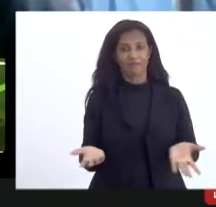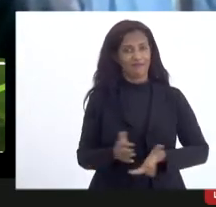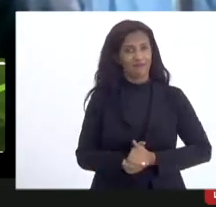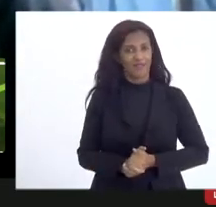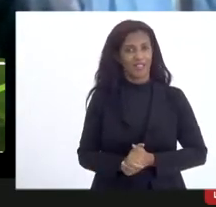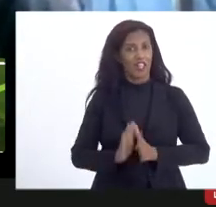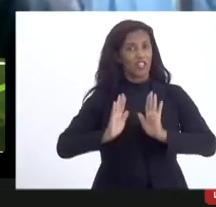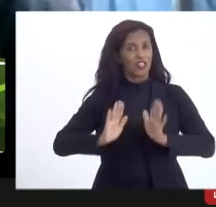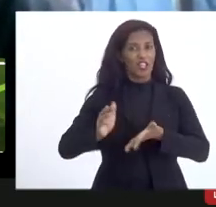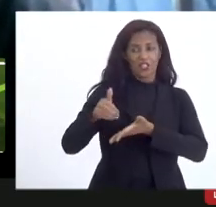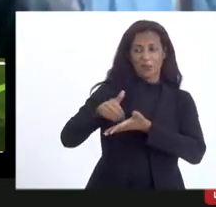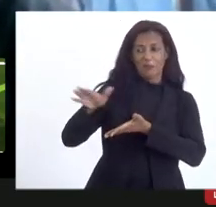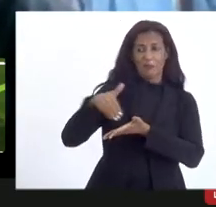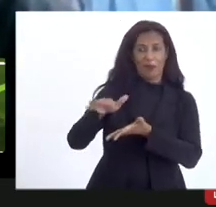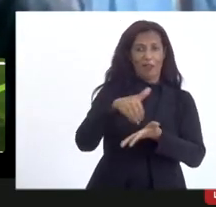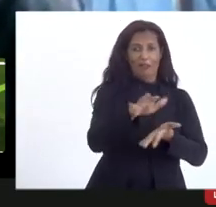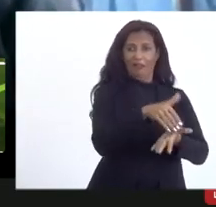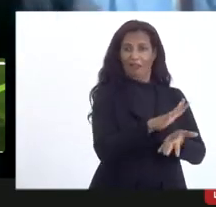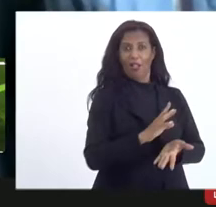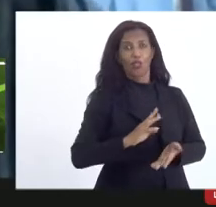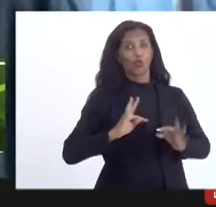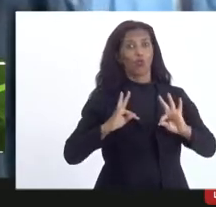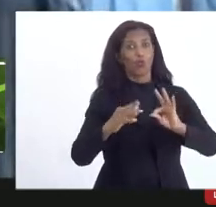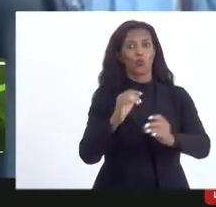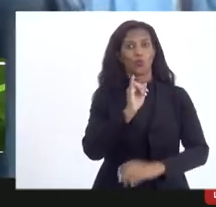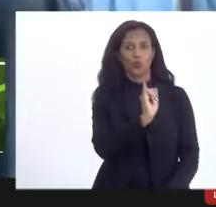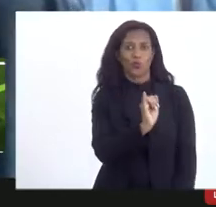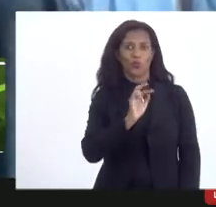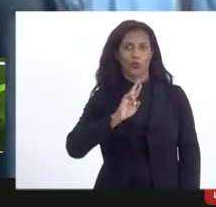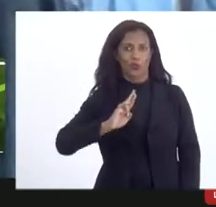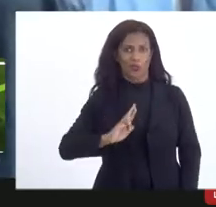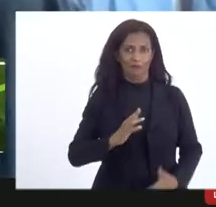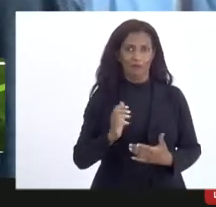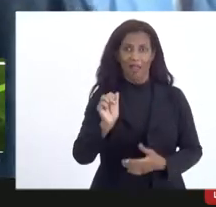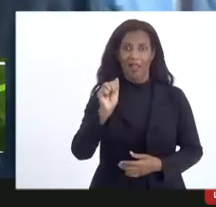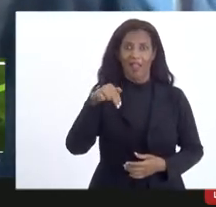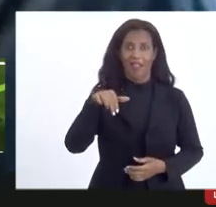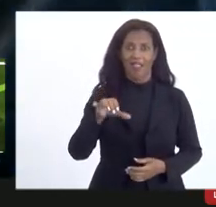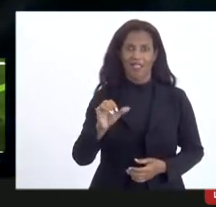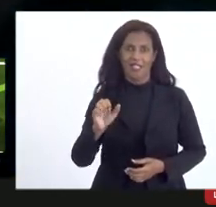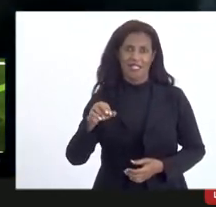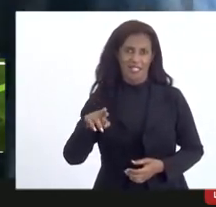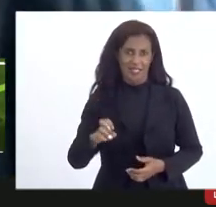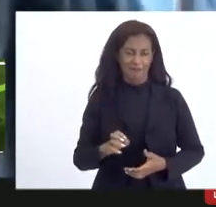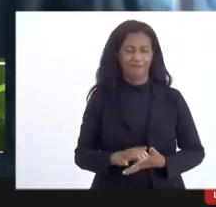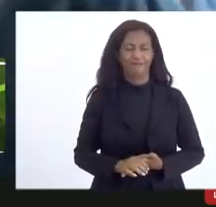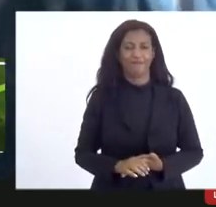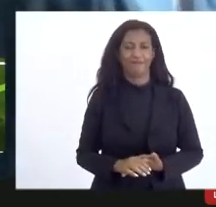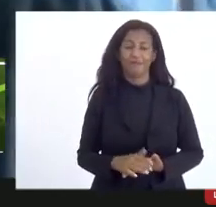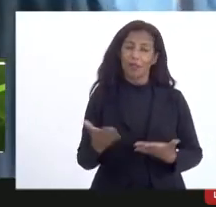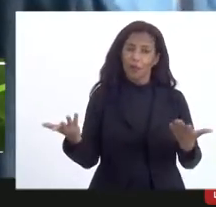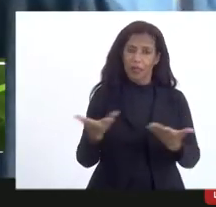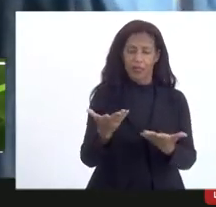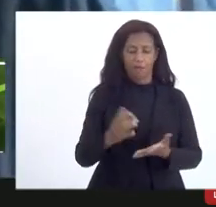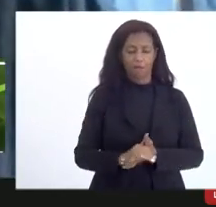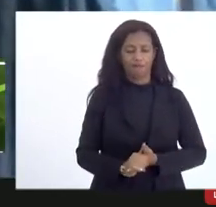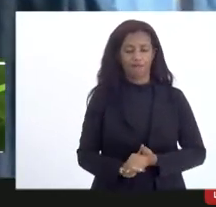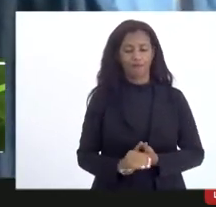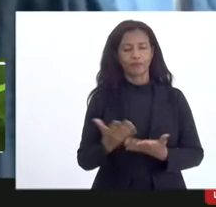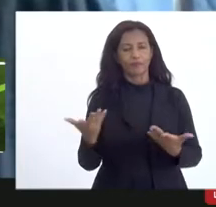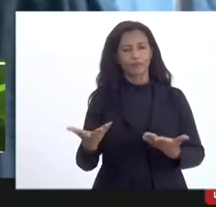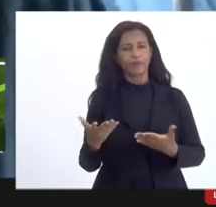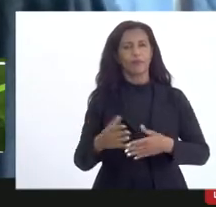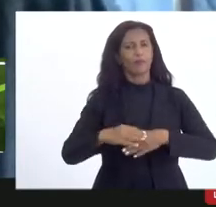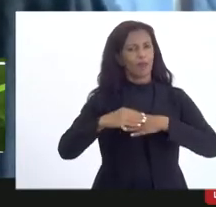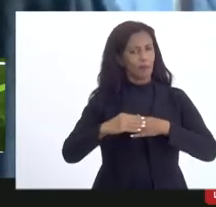já tinham demitido todo mundo da Receita Federal e da Ancine. Bem, é isso, pessoal. Então, eu queria saudar todos.